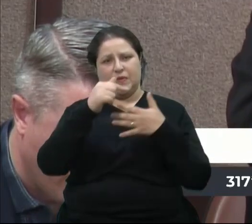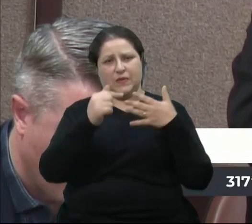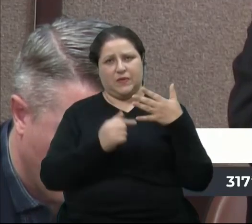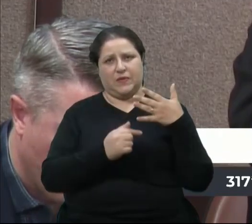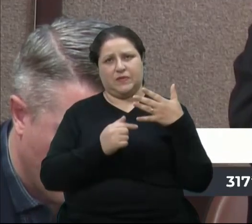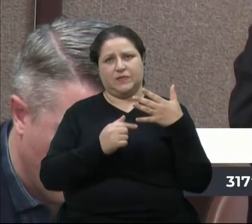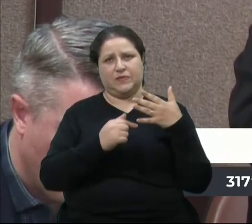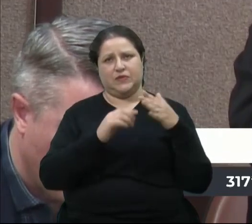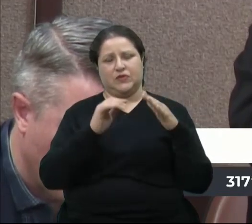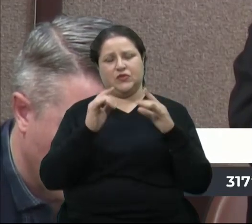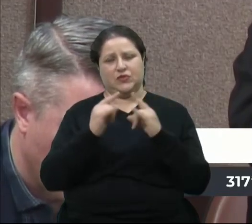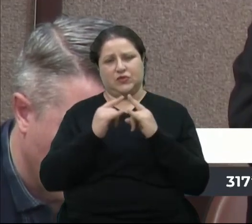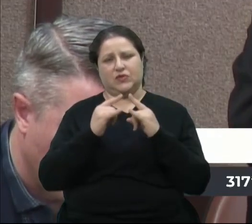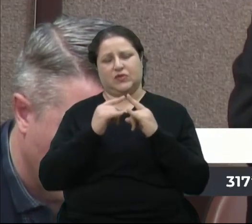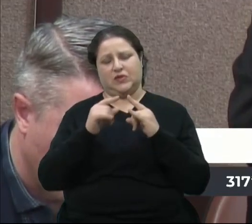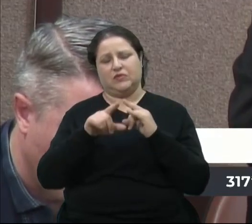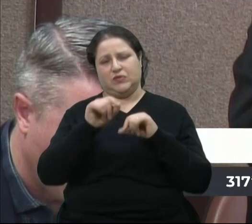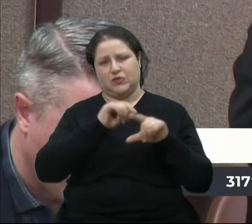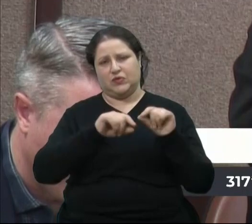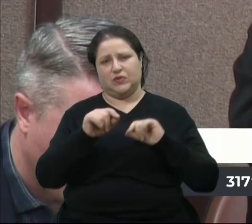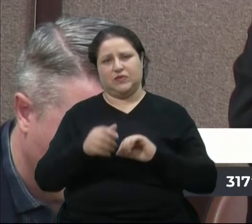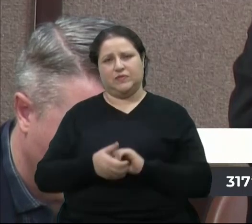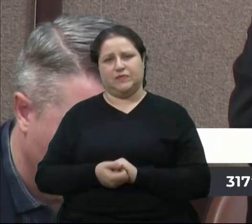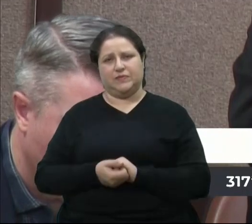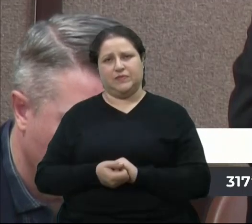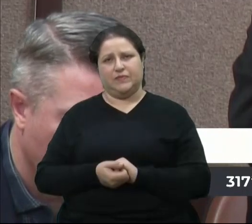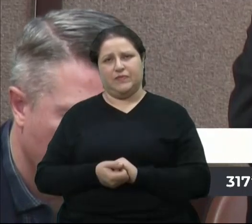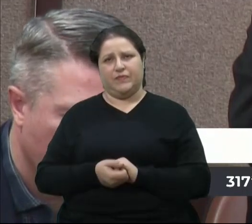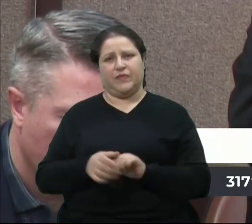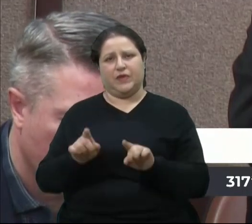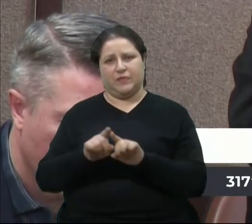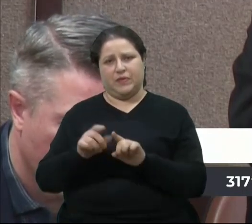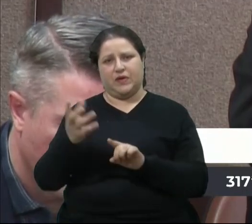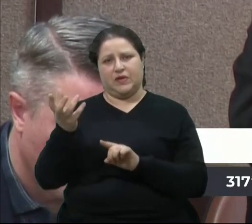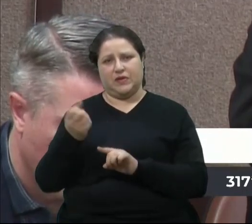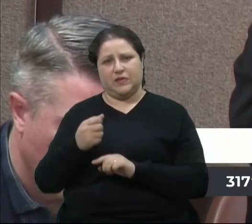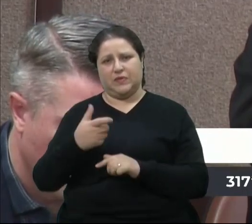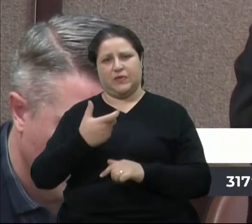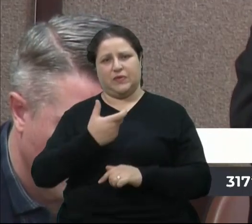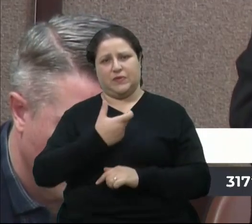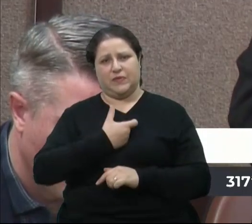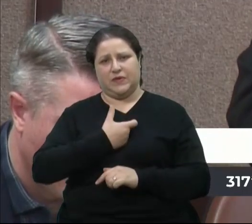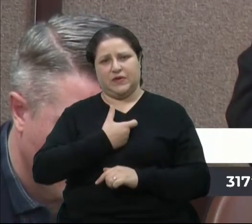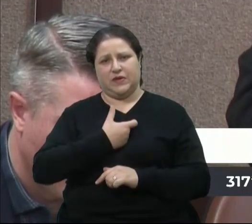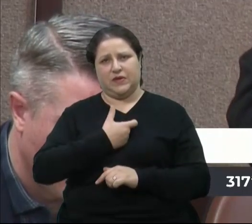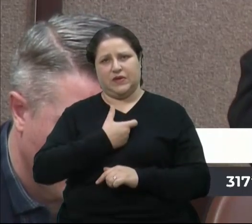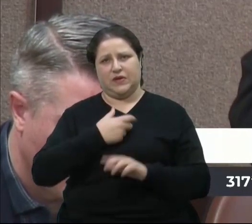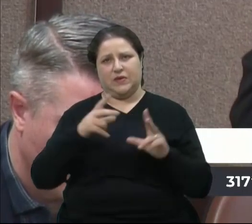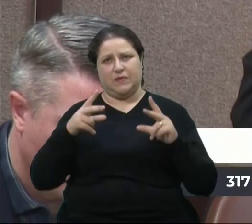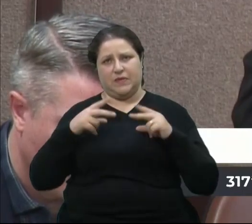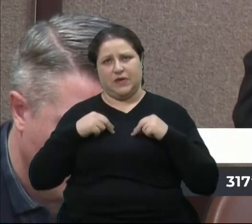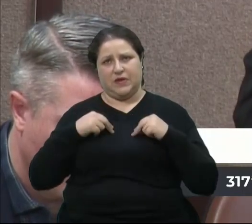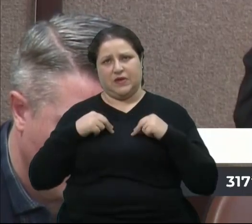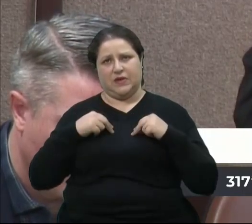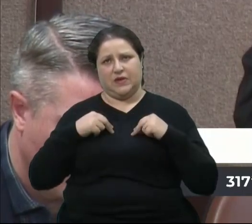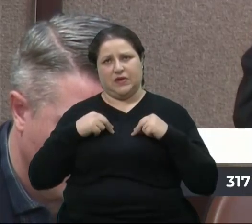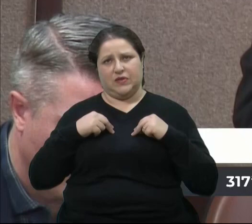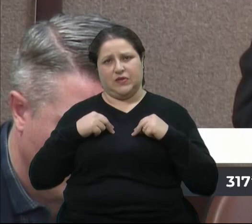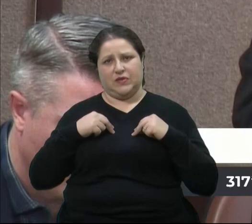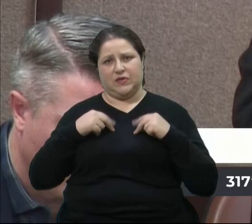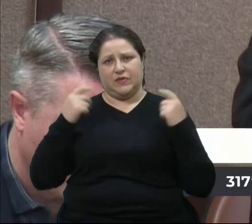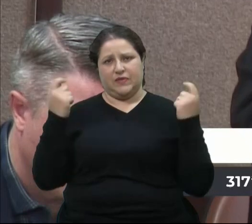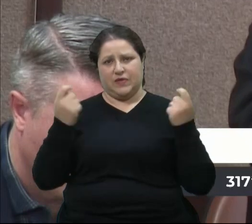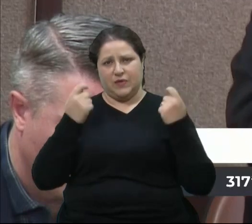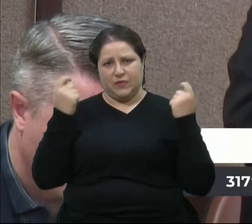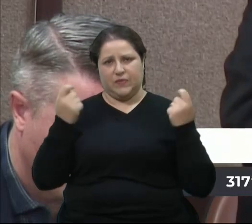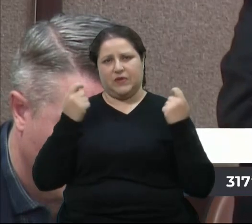Research e, mais recentemente, sendo agraciado com a medalha do mérito de Farroupilha, concedido pela Assembleia Legislativa do Rio Grande